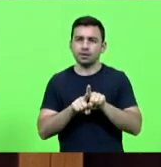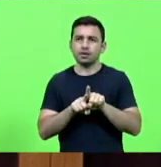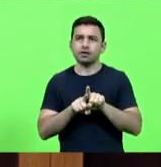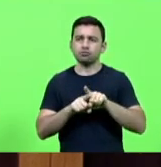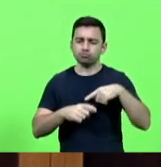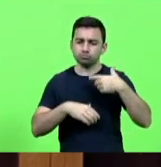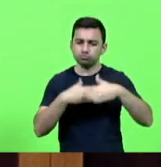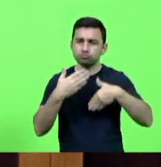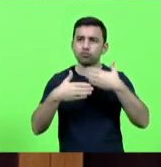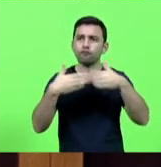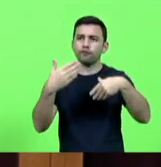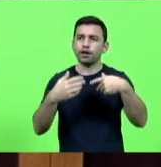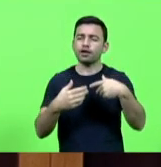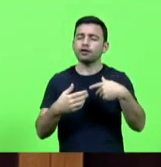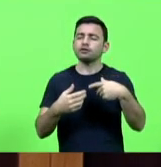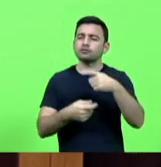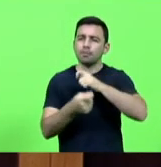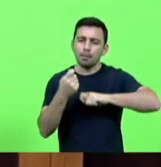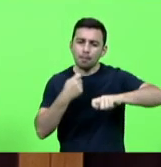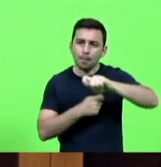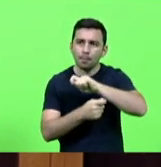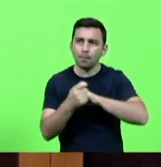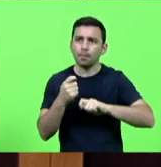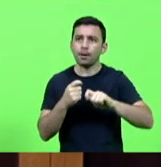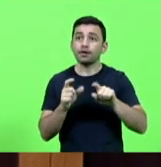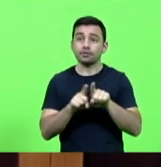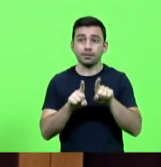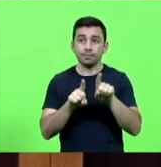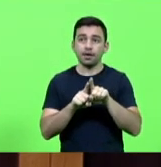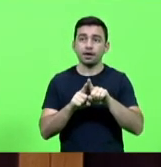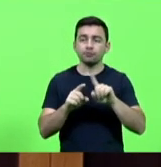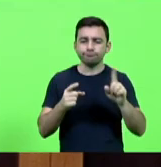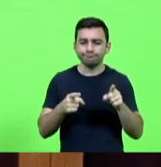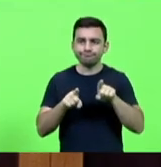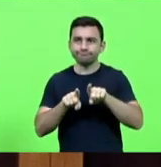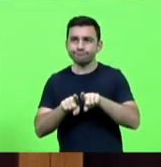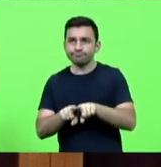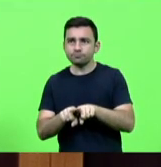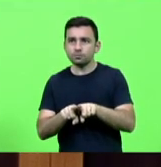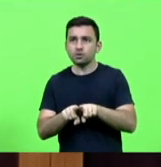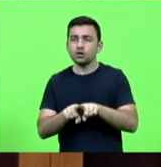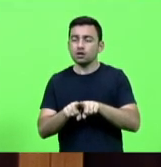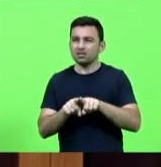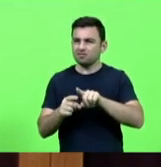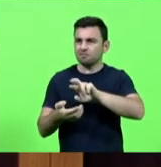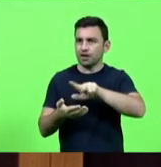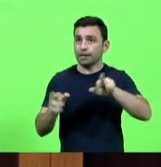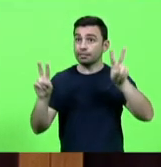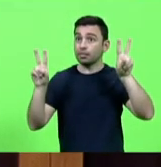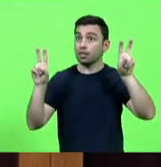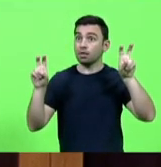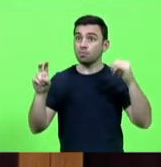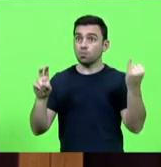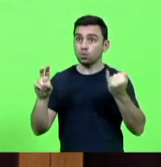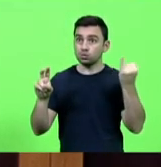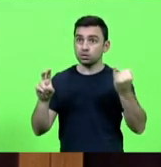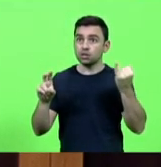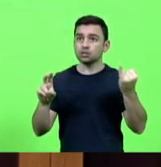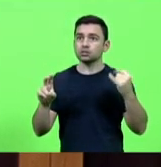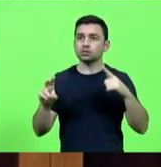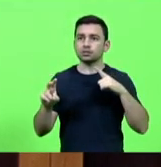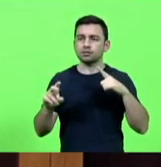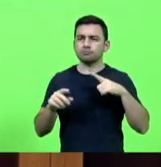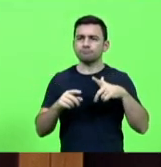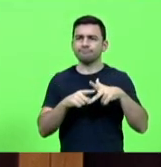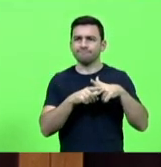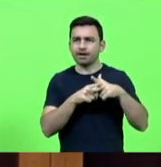negócios além disso se envolveu em questões importantes da sociedade carregando ferramenta e